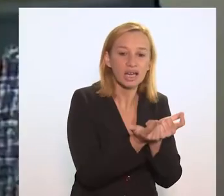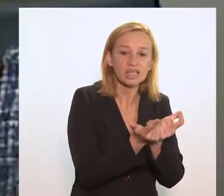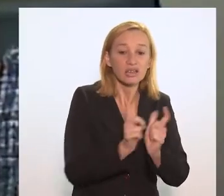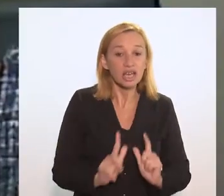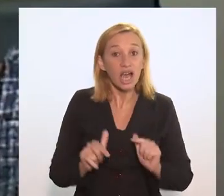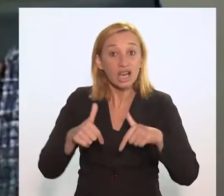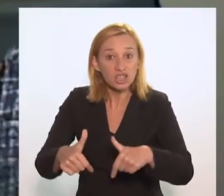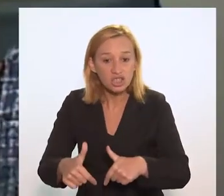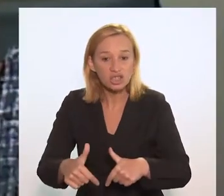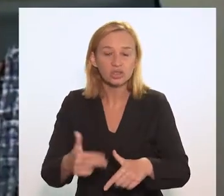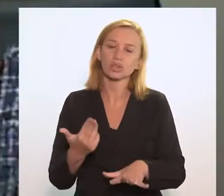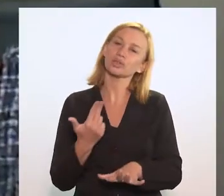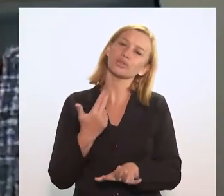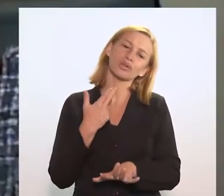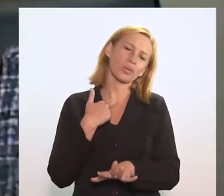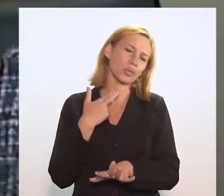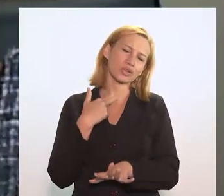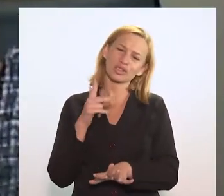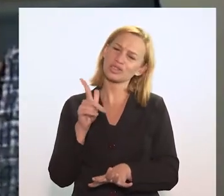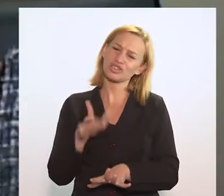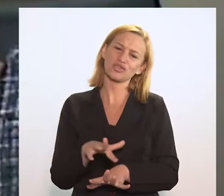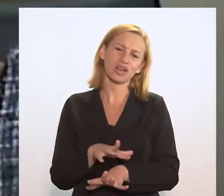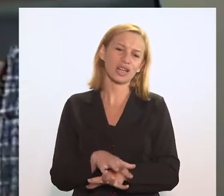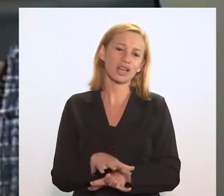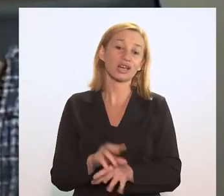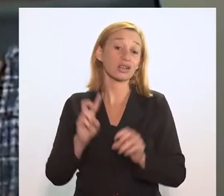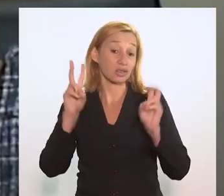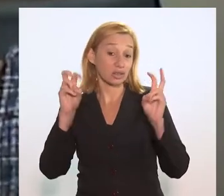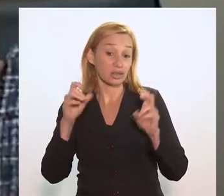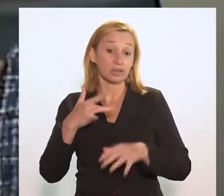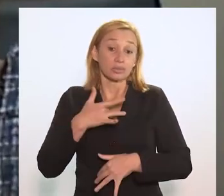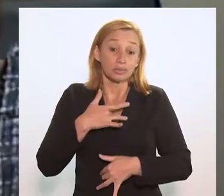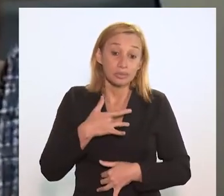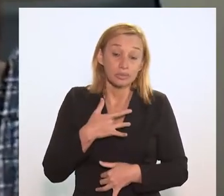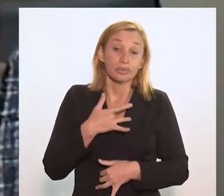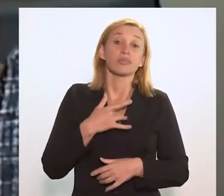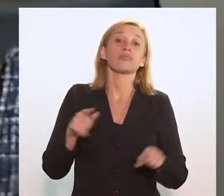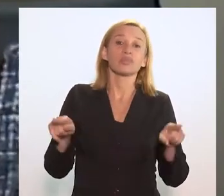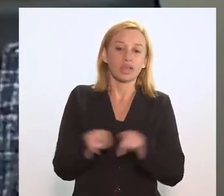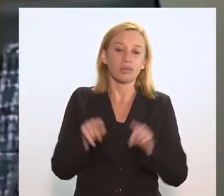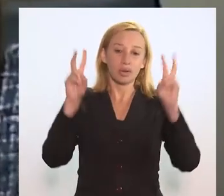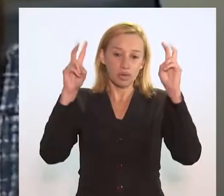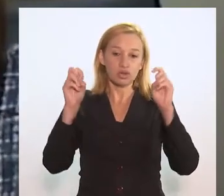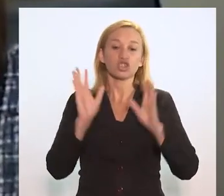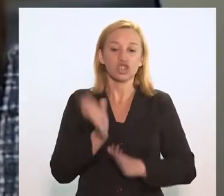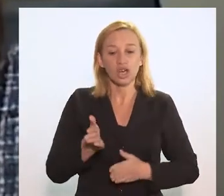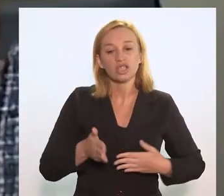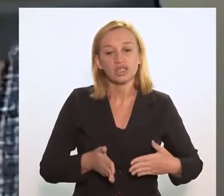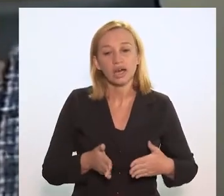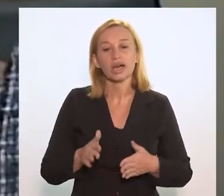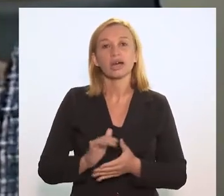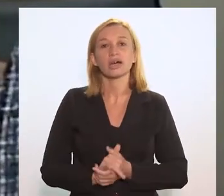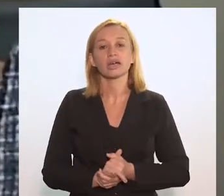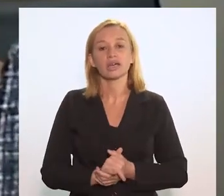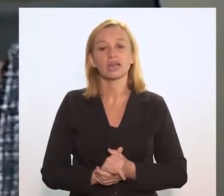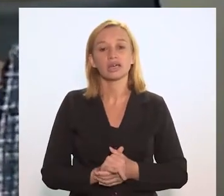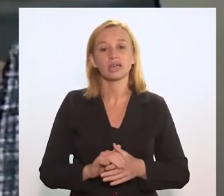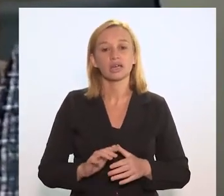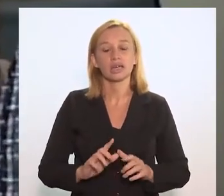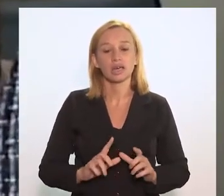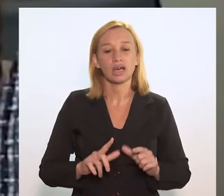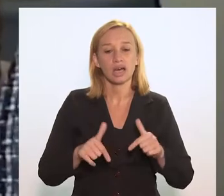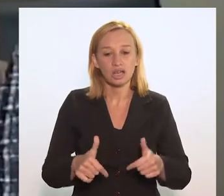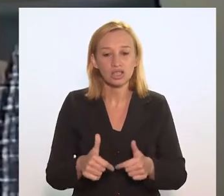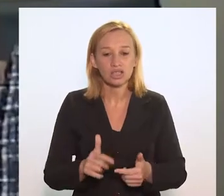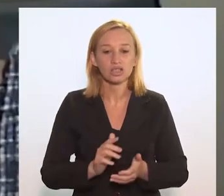LERJ vem atuando e não poderia ser diferente na questão da tuberculose. Já está em andamento, o